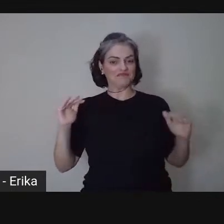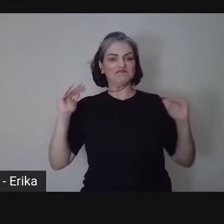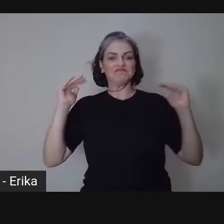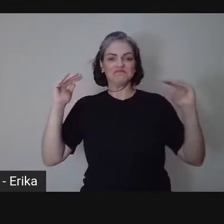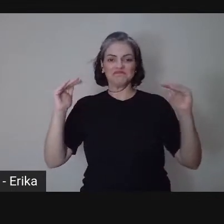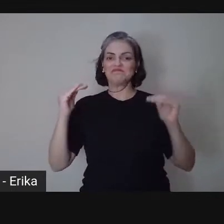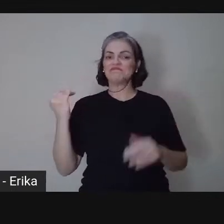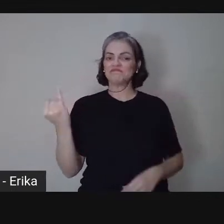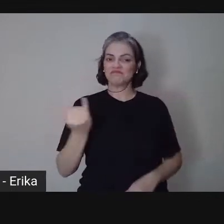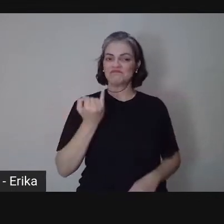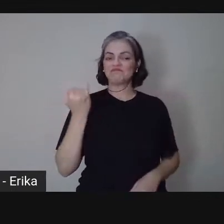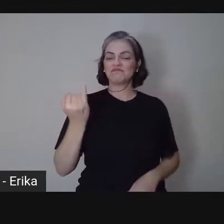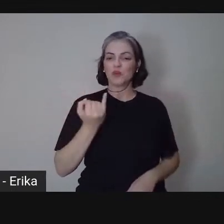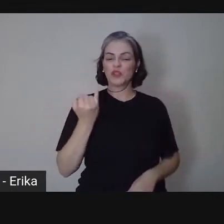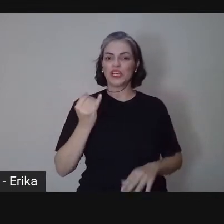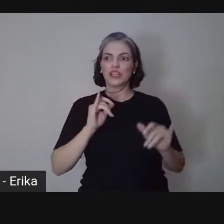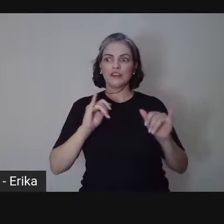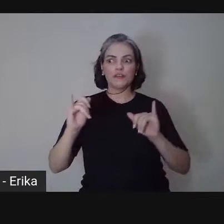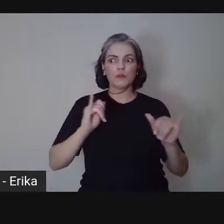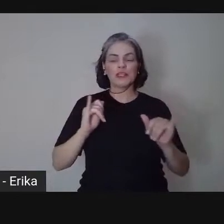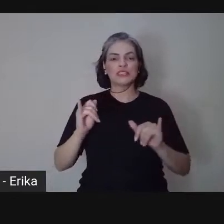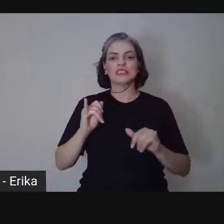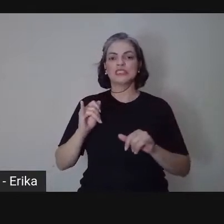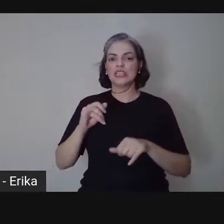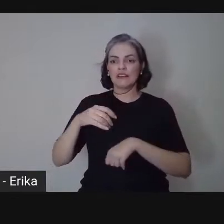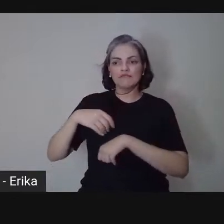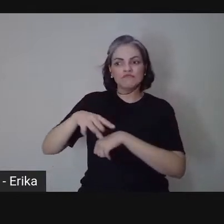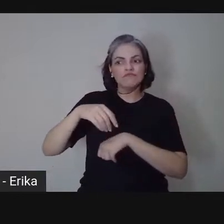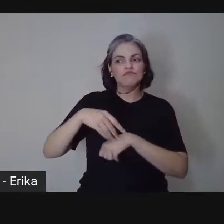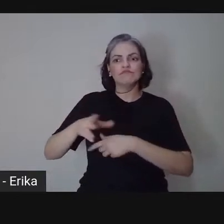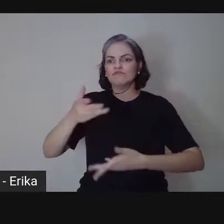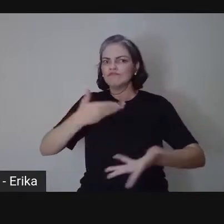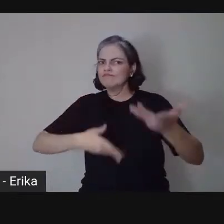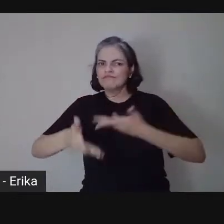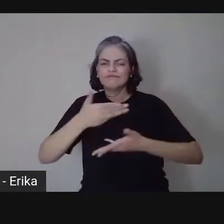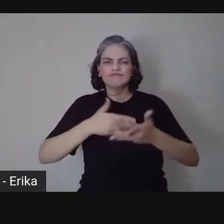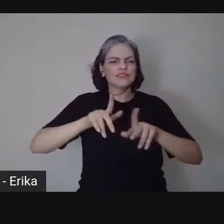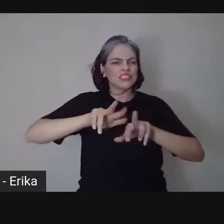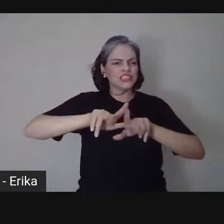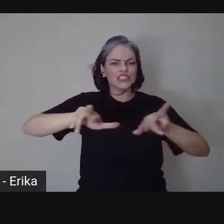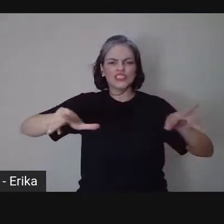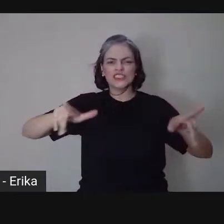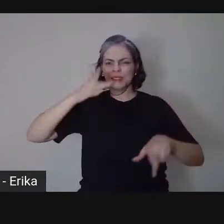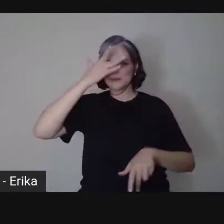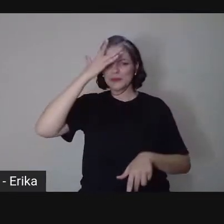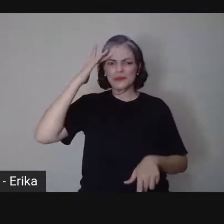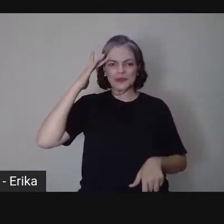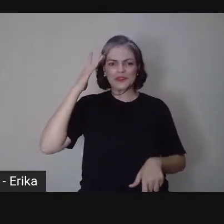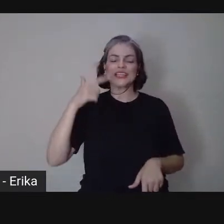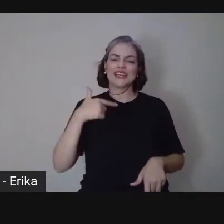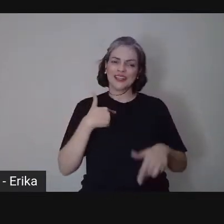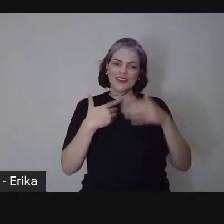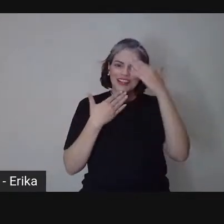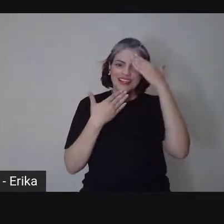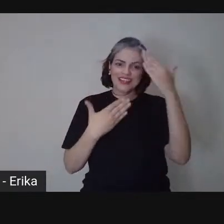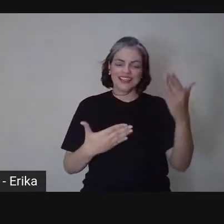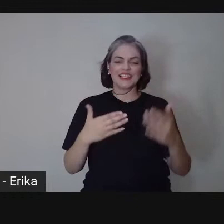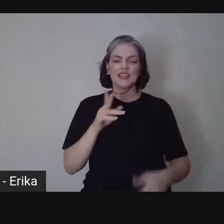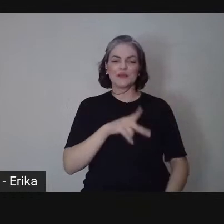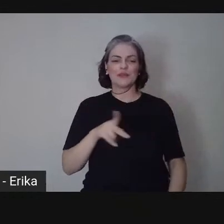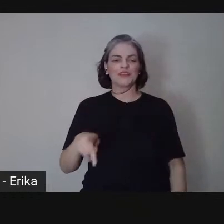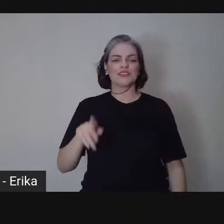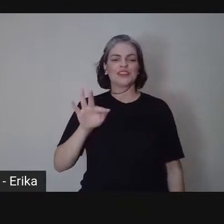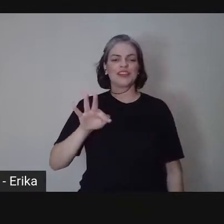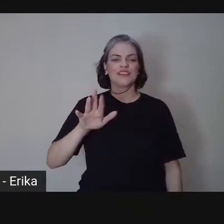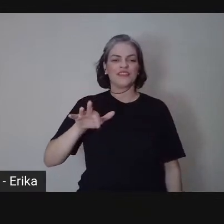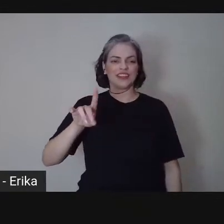necessários e estabelecer trocas com tantas pessoas. E eu queria agradecer também a professora Fernanda,